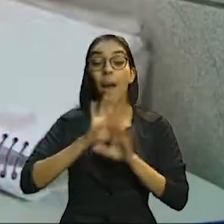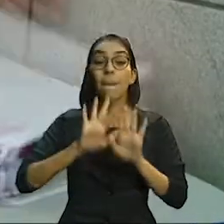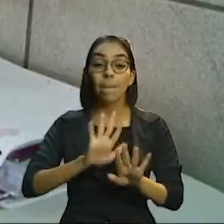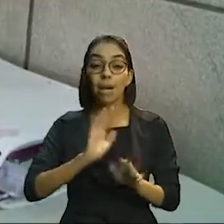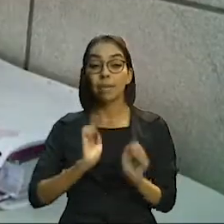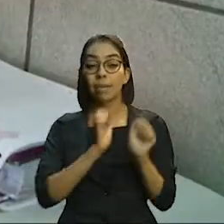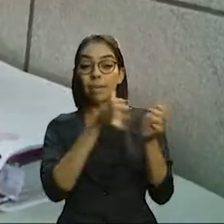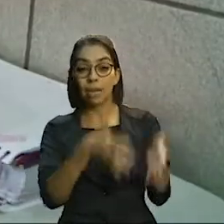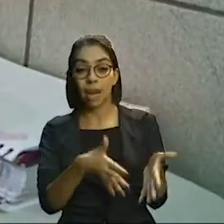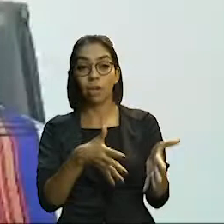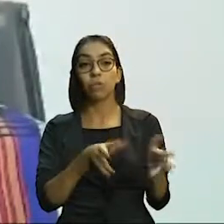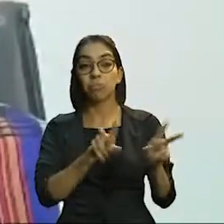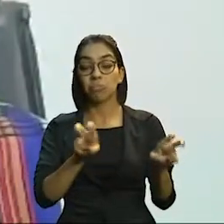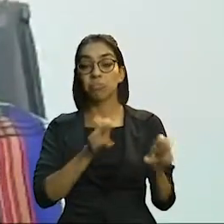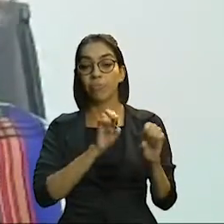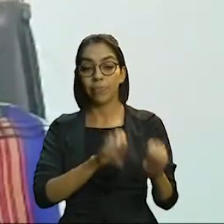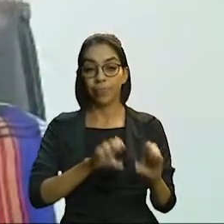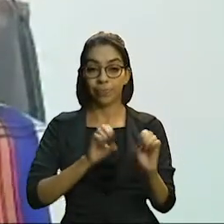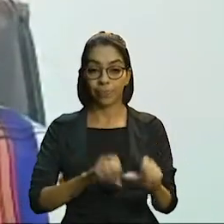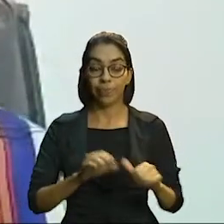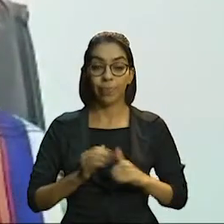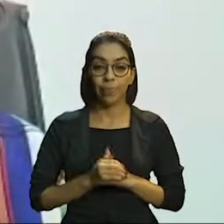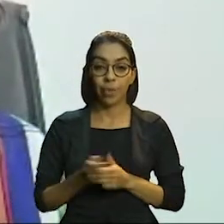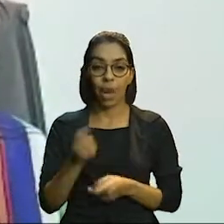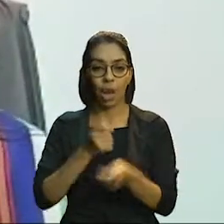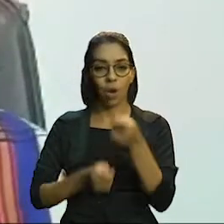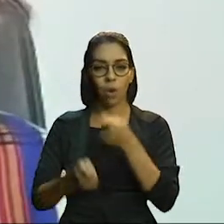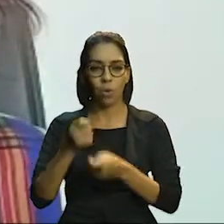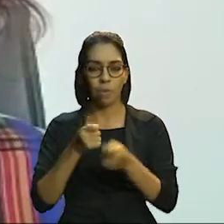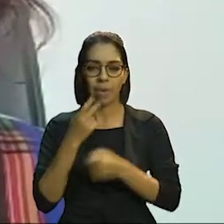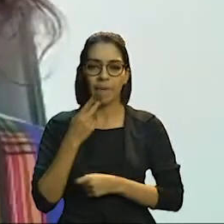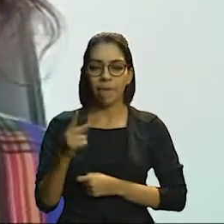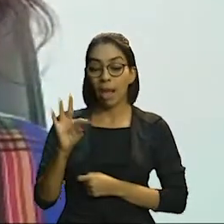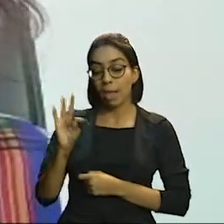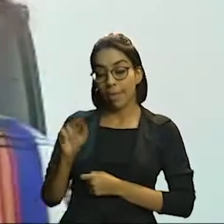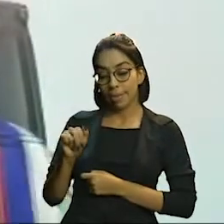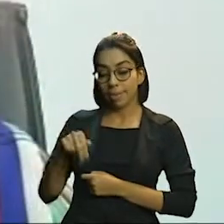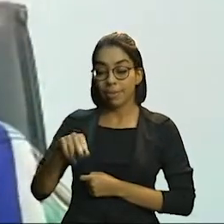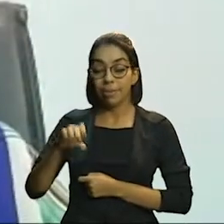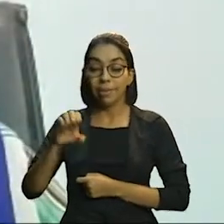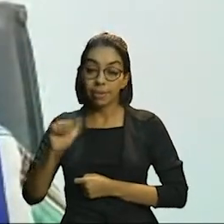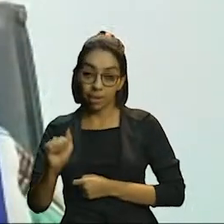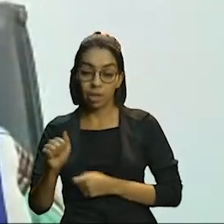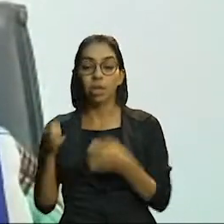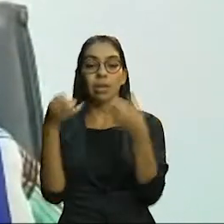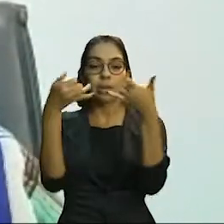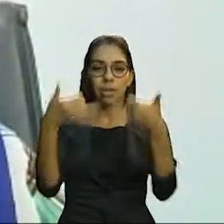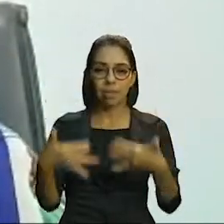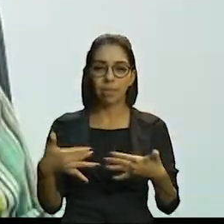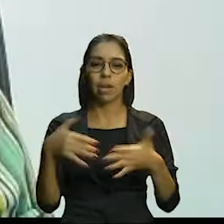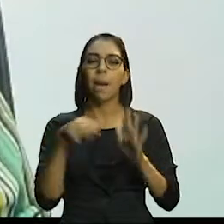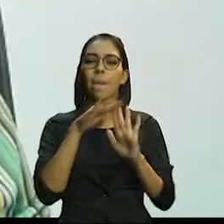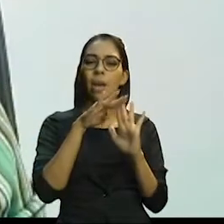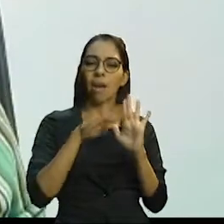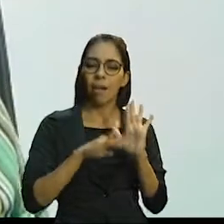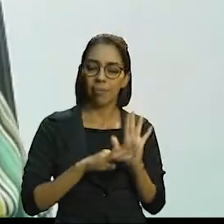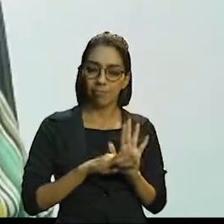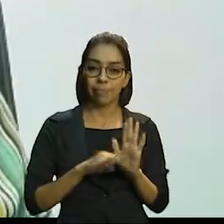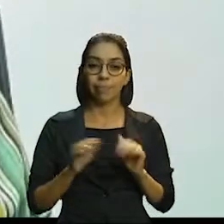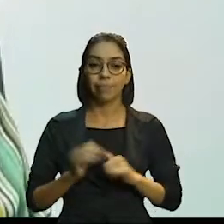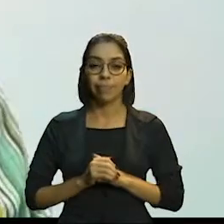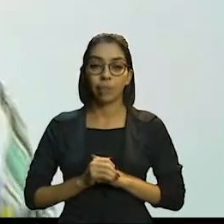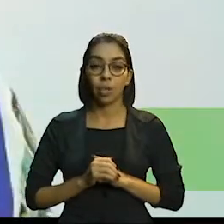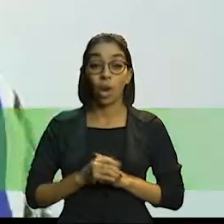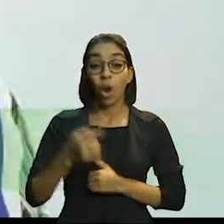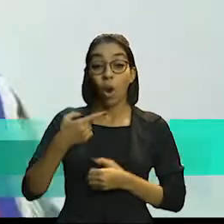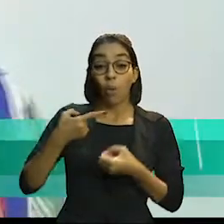custeio da educação. A economista do estudo, Tânia Vilela, explica os dados desse estudo. A despesa dos